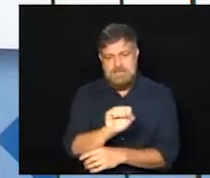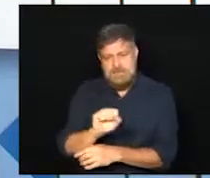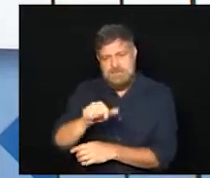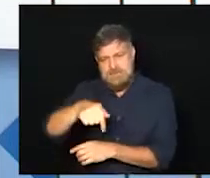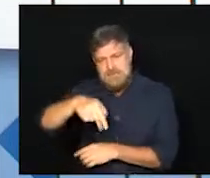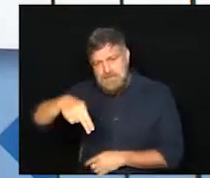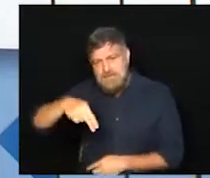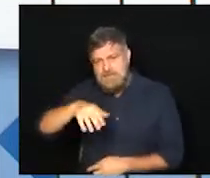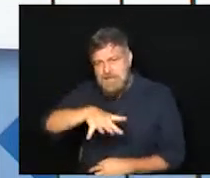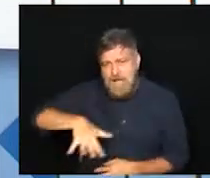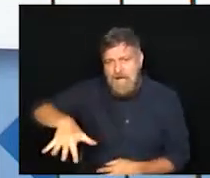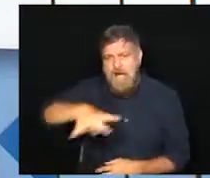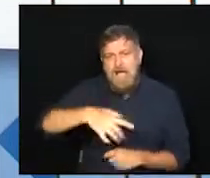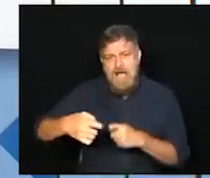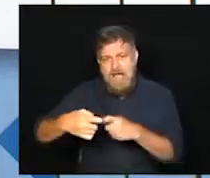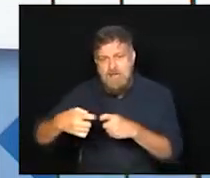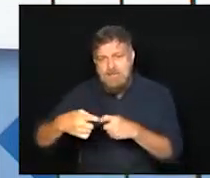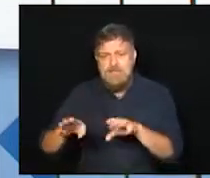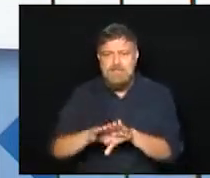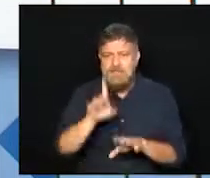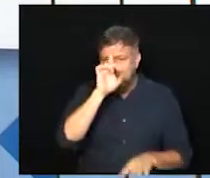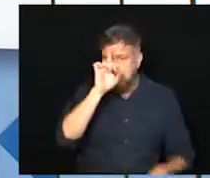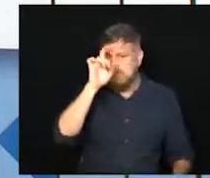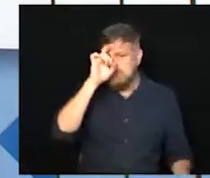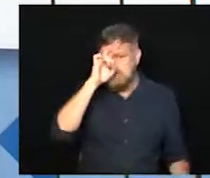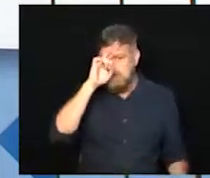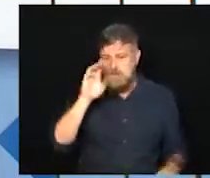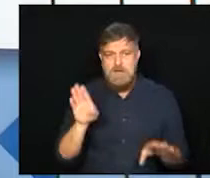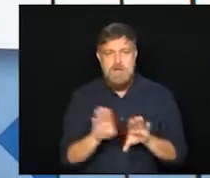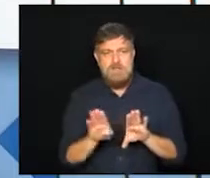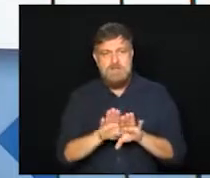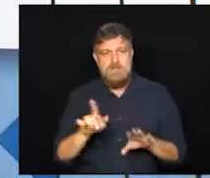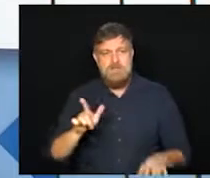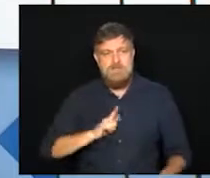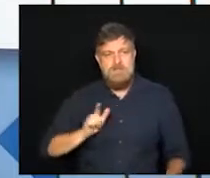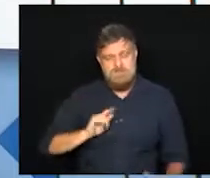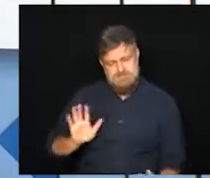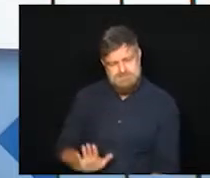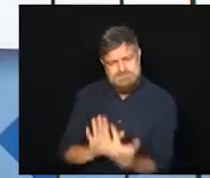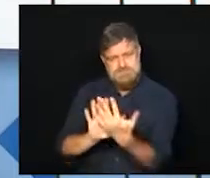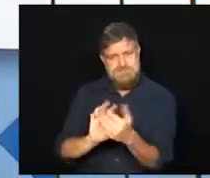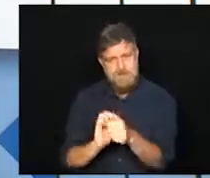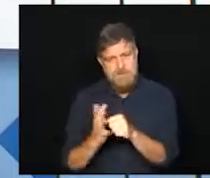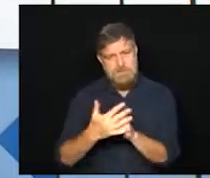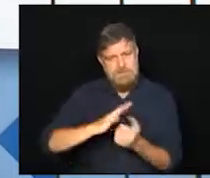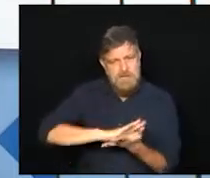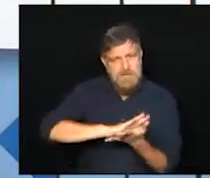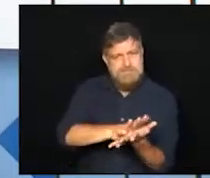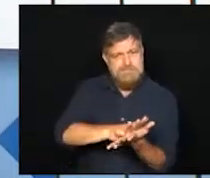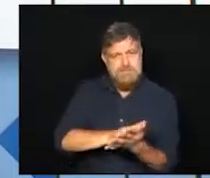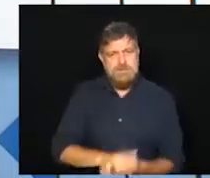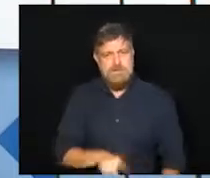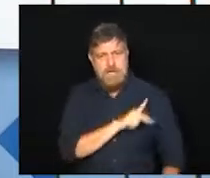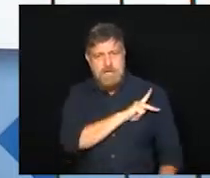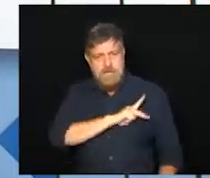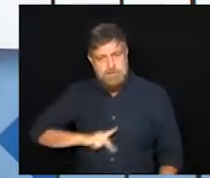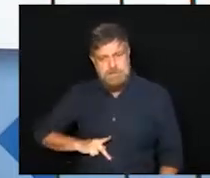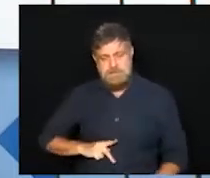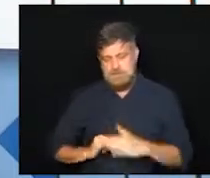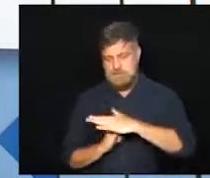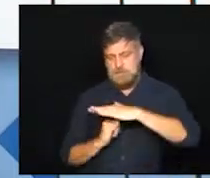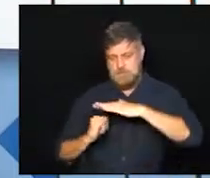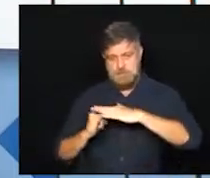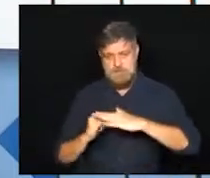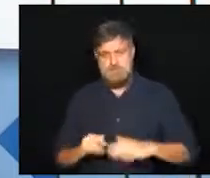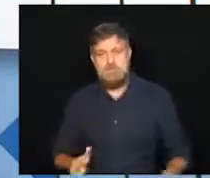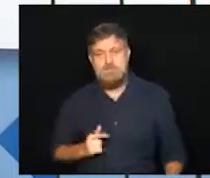as áreas médica e hospitalar, que também foram impactadas pela pandemia e a presidente da instituição